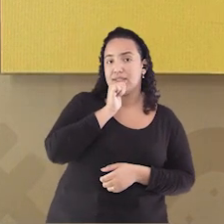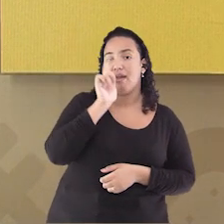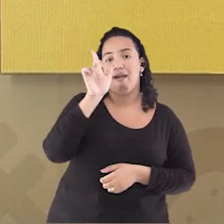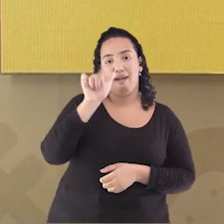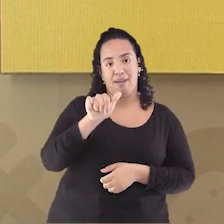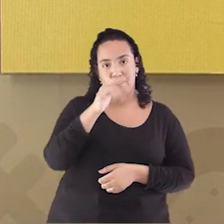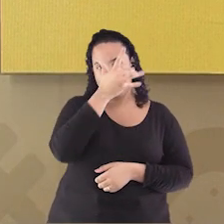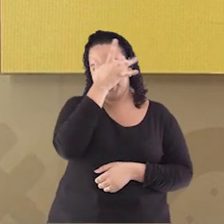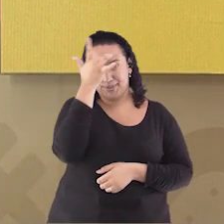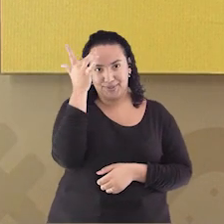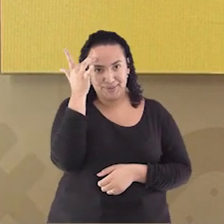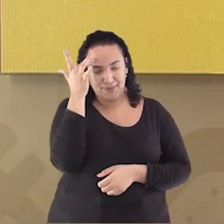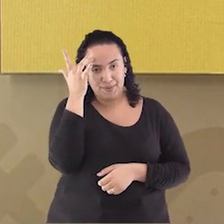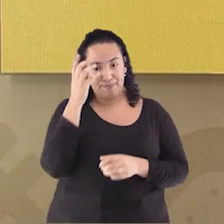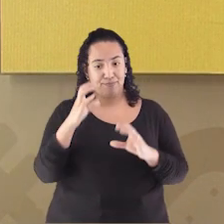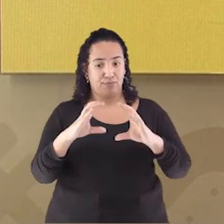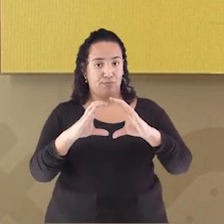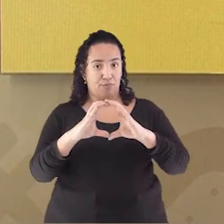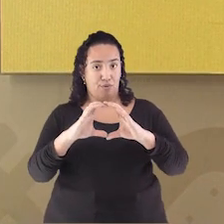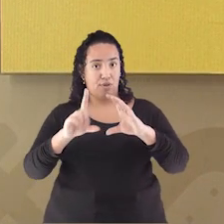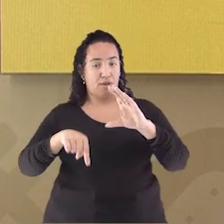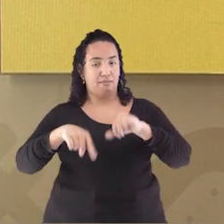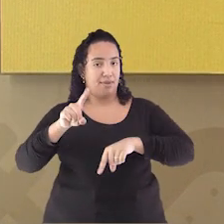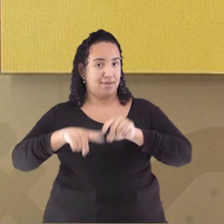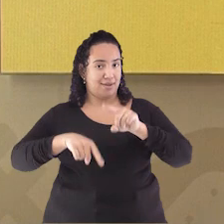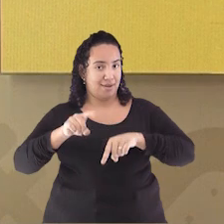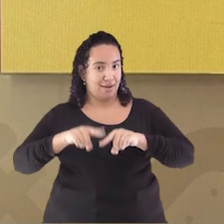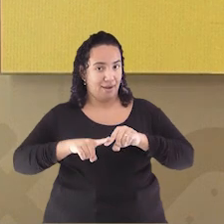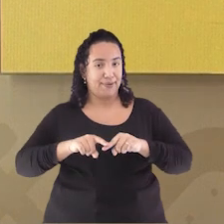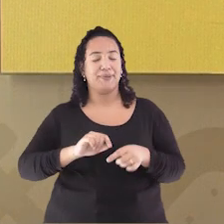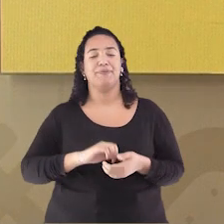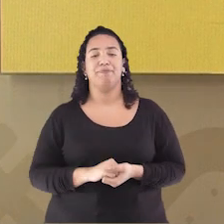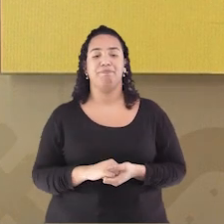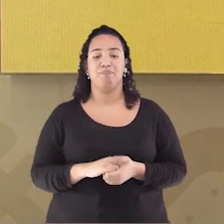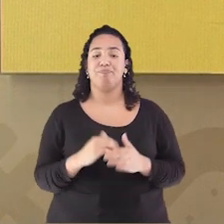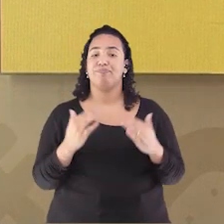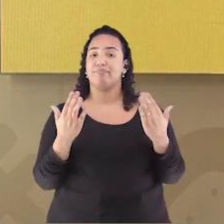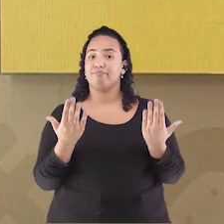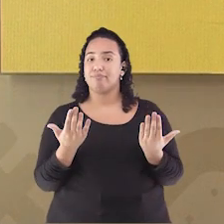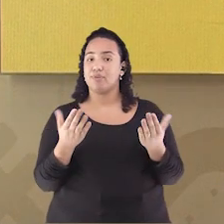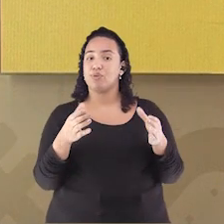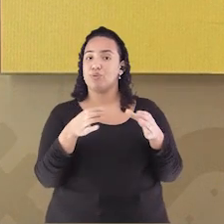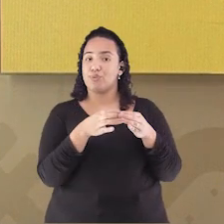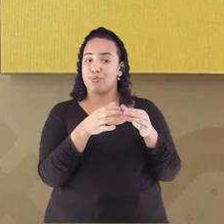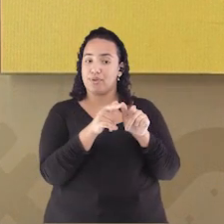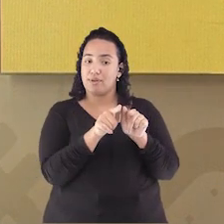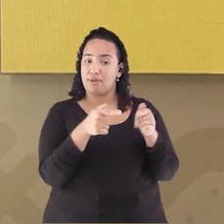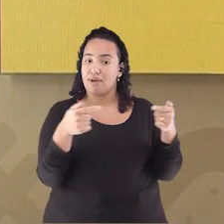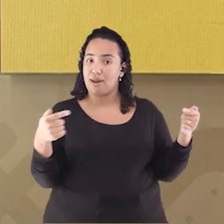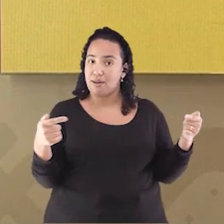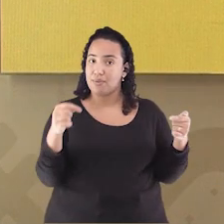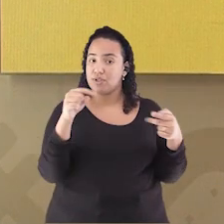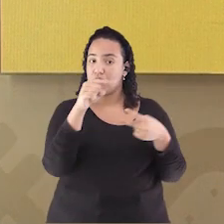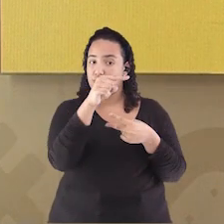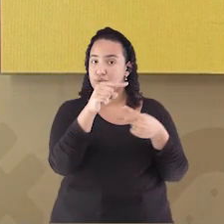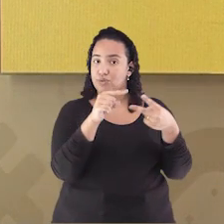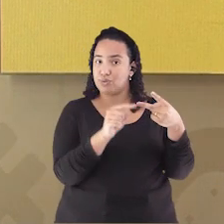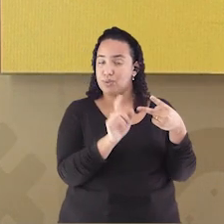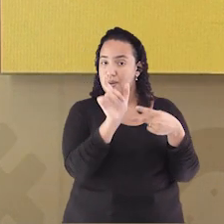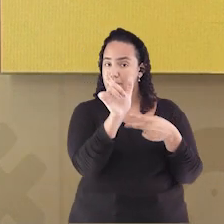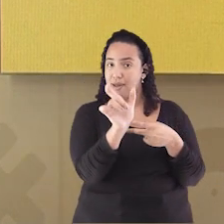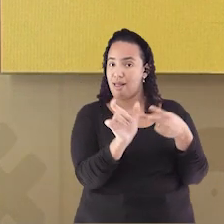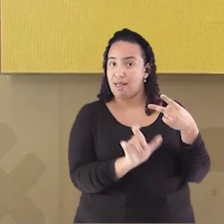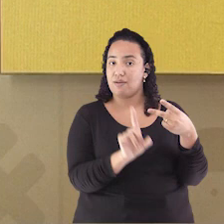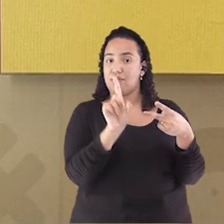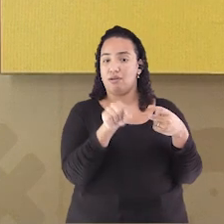uma pessoa Bola É um objeto Então Na classe gramatical Essas